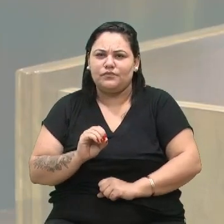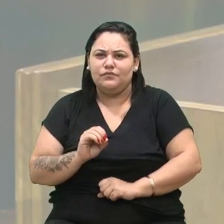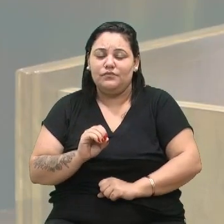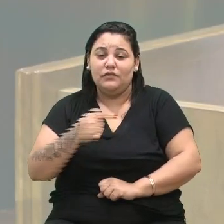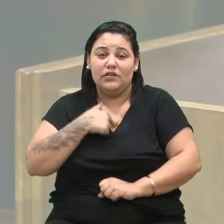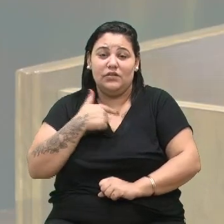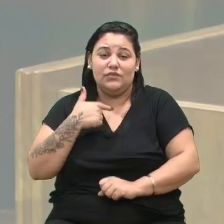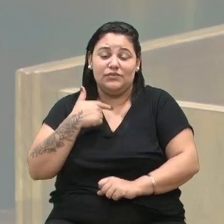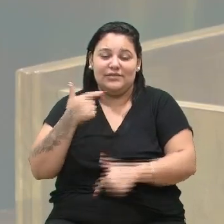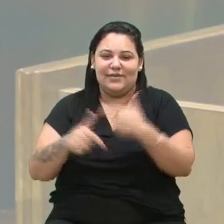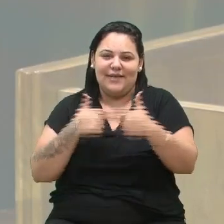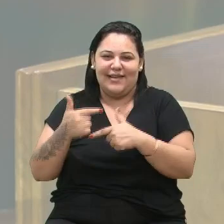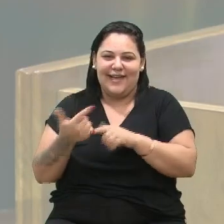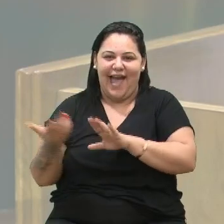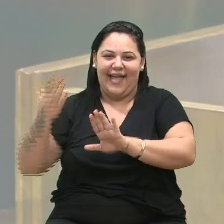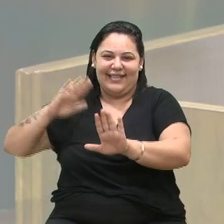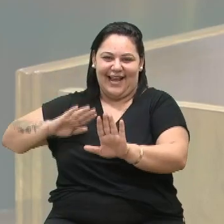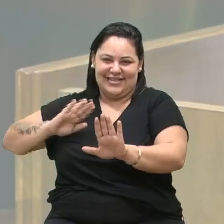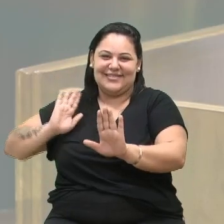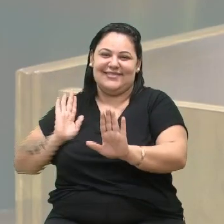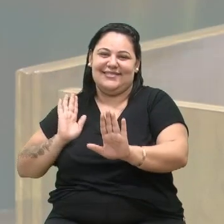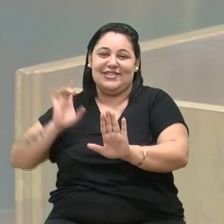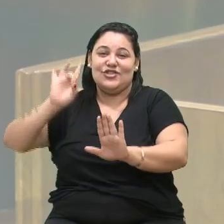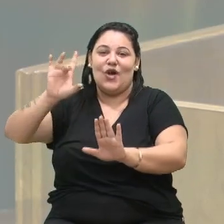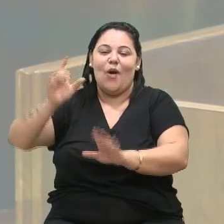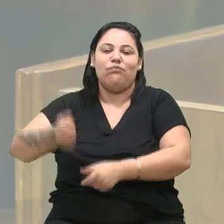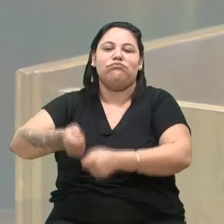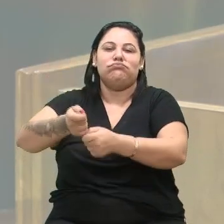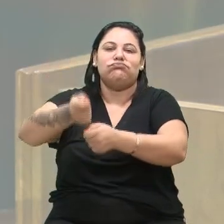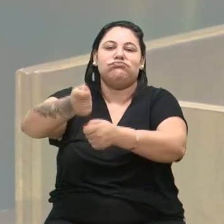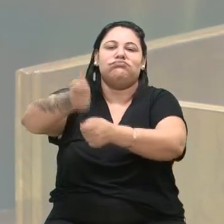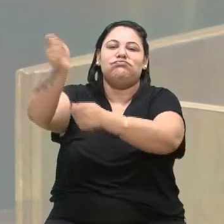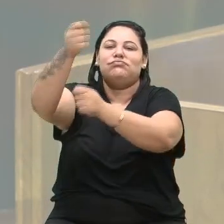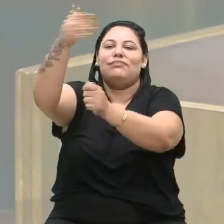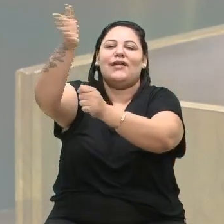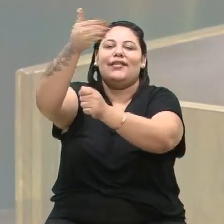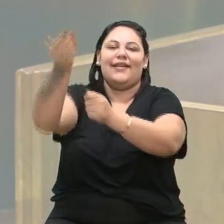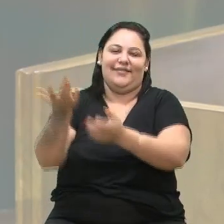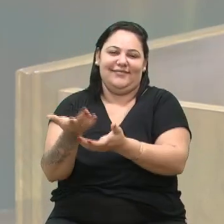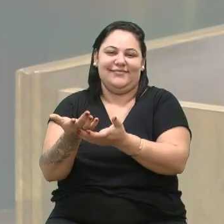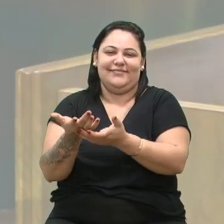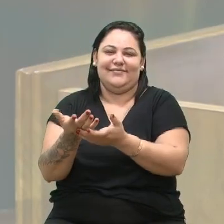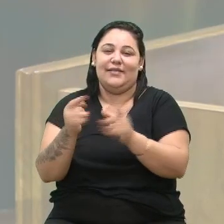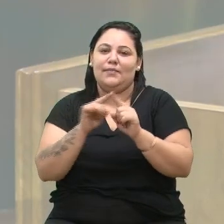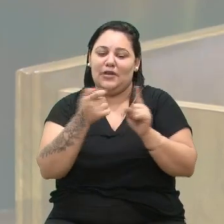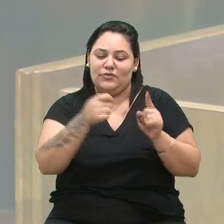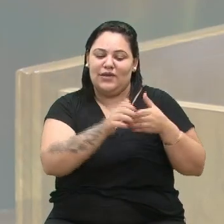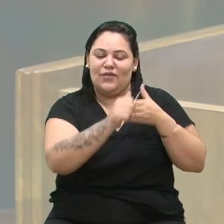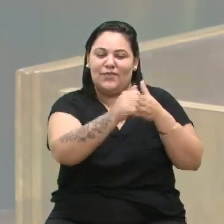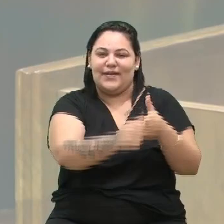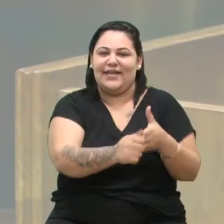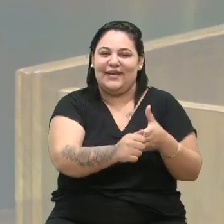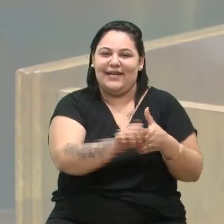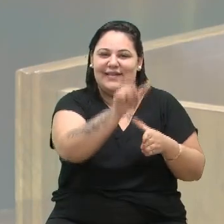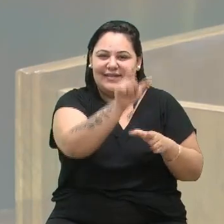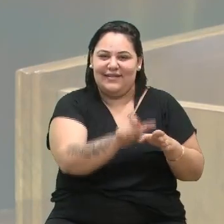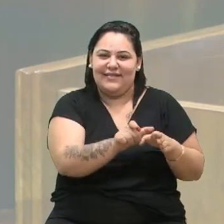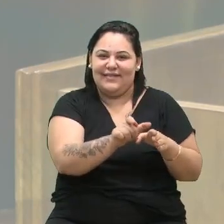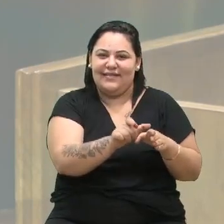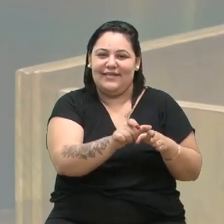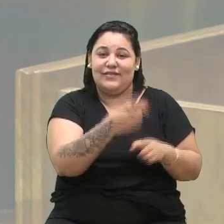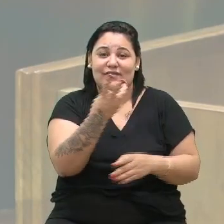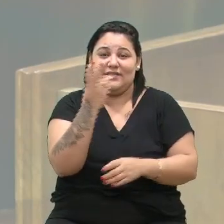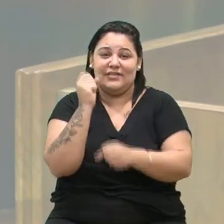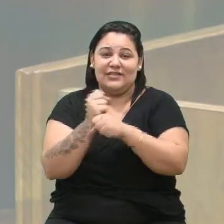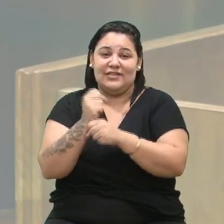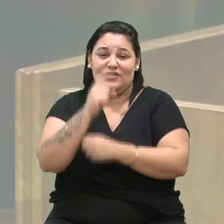nos bastidores, que carregava a bandeira. Mas a gente tem que acompanhar o candidato, os três anos de mandato dele